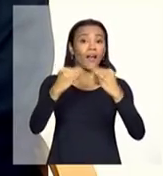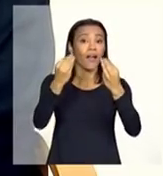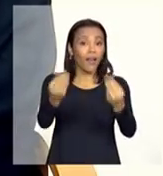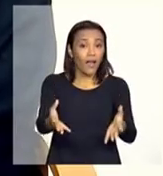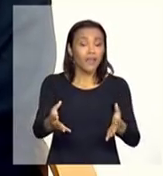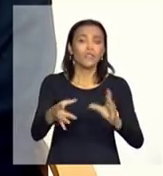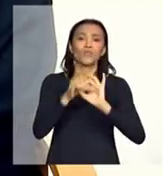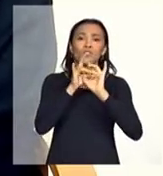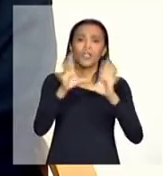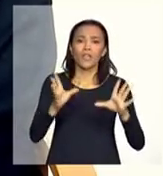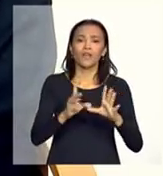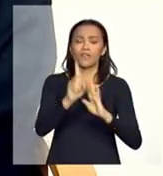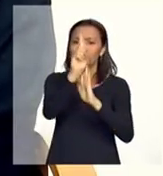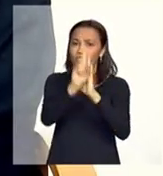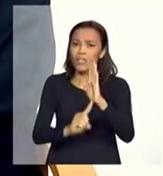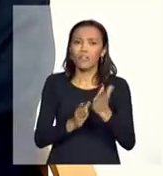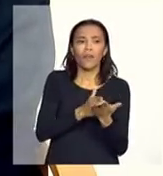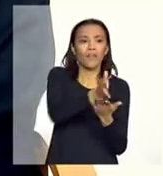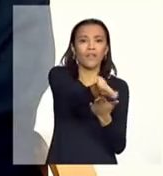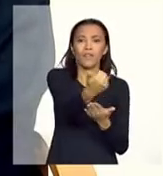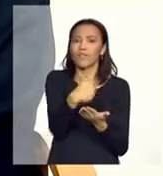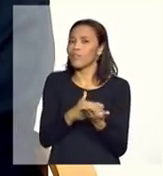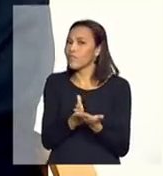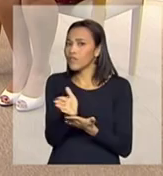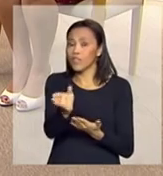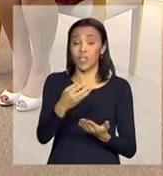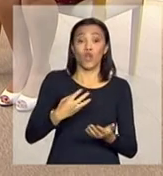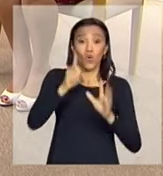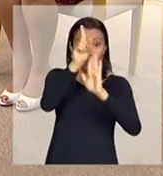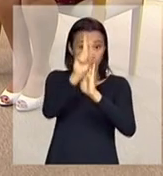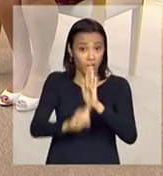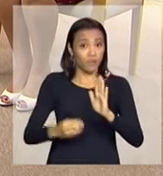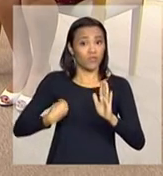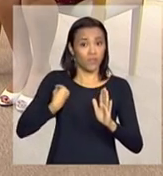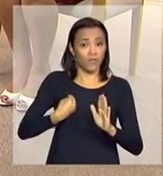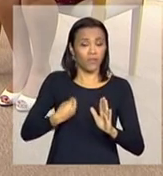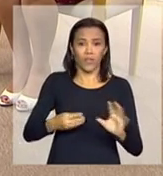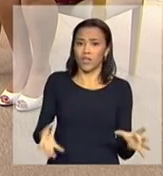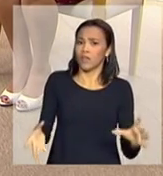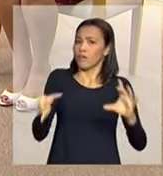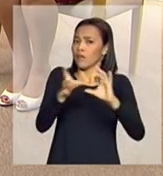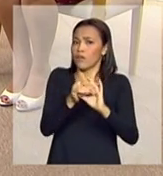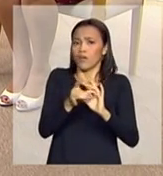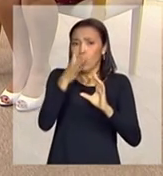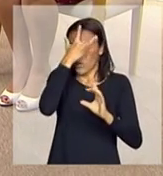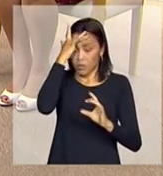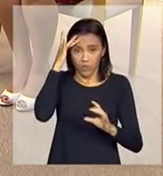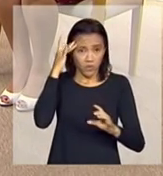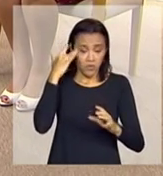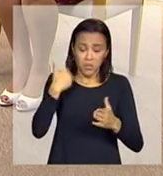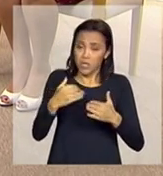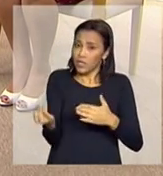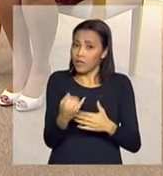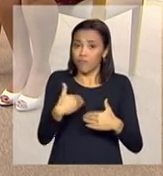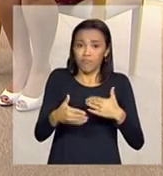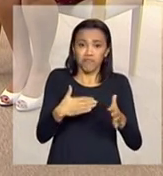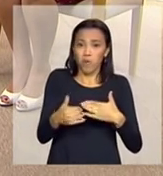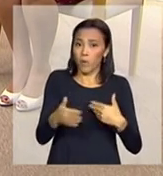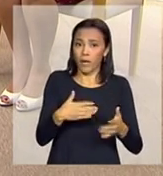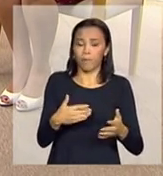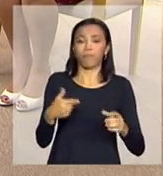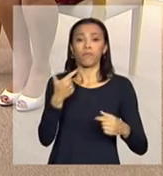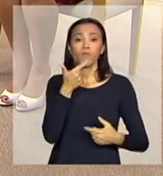ir e vir, o direito a conviver com as pessoas, independente de quais sejam. Uma outra questão que a convenção traz é o próprio